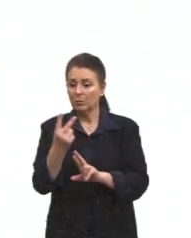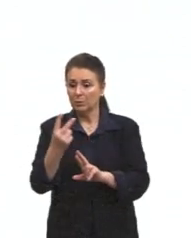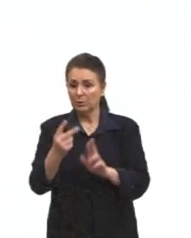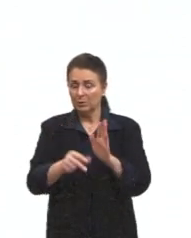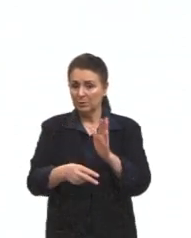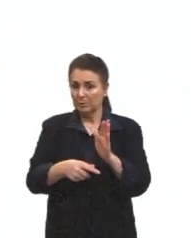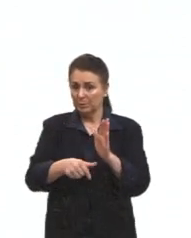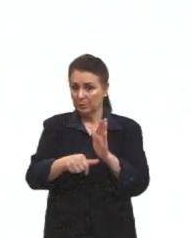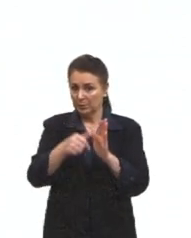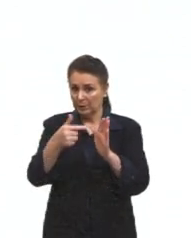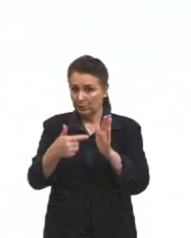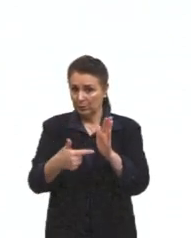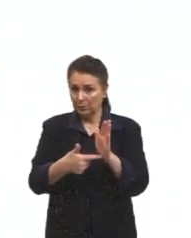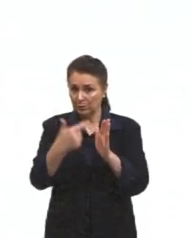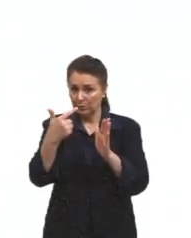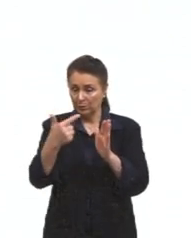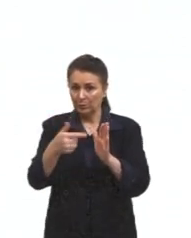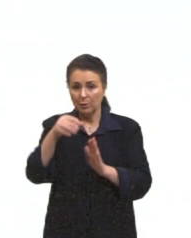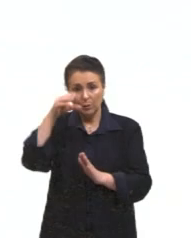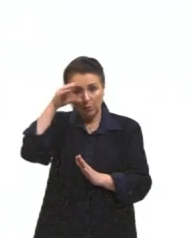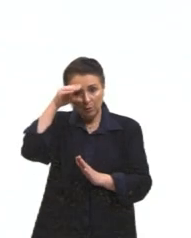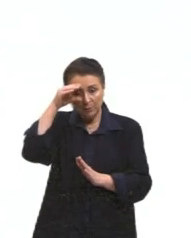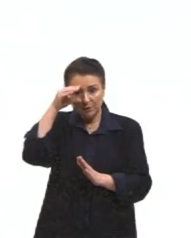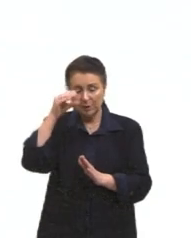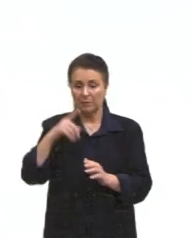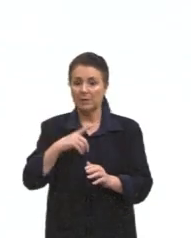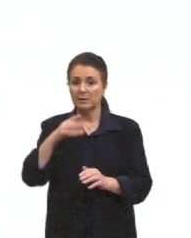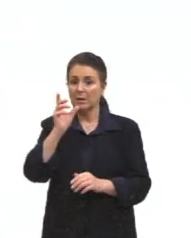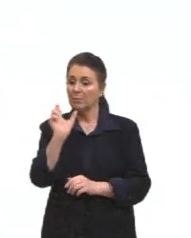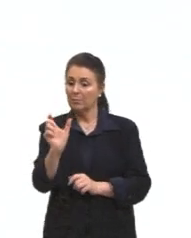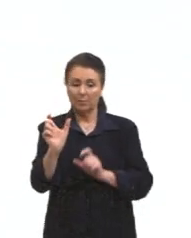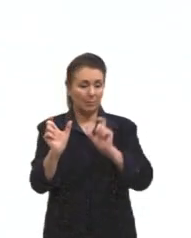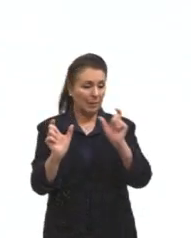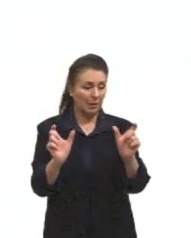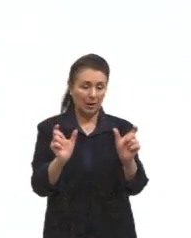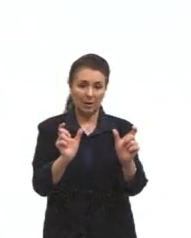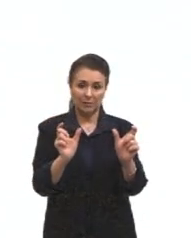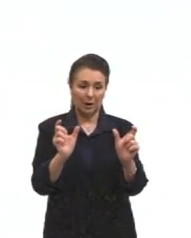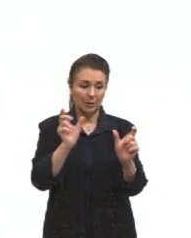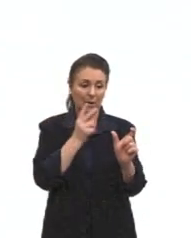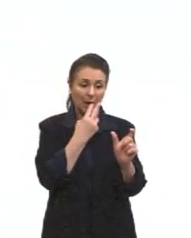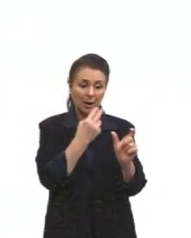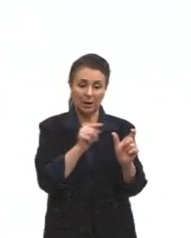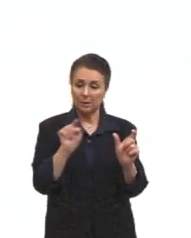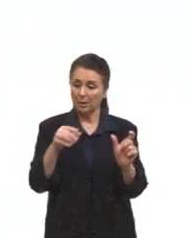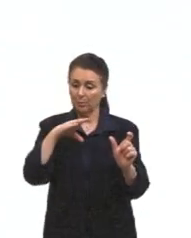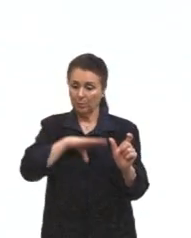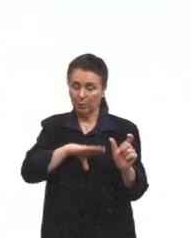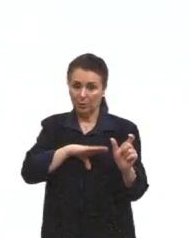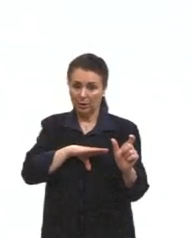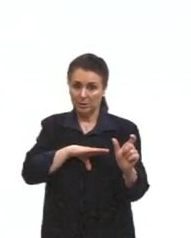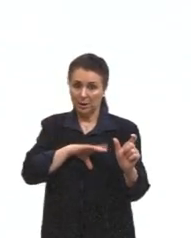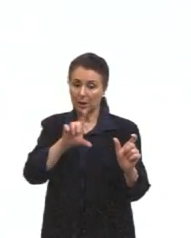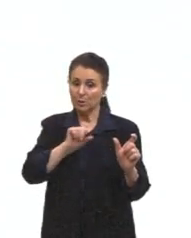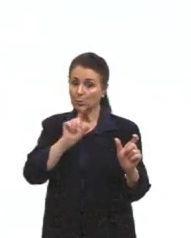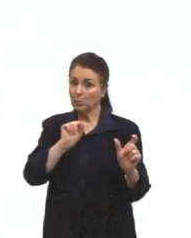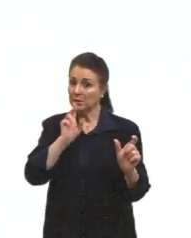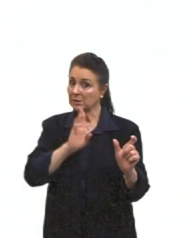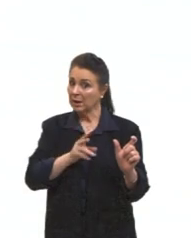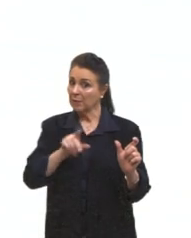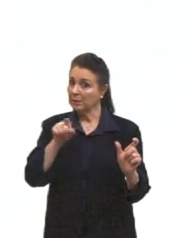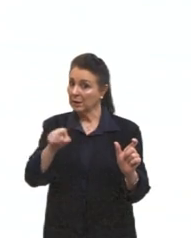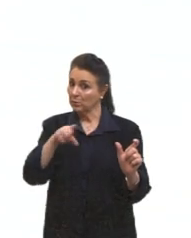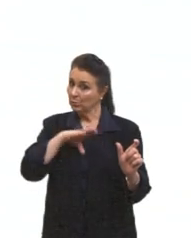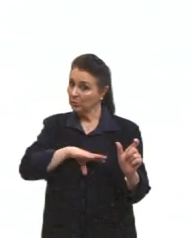Olha lá. O que que diz? Observe-se a termos correspondentes na língua inglesa, na língua portuguesa e dê preferência a eles, né?